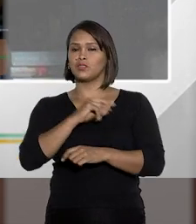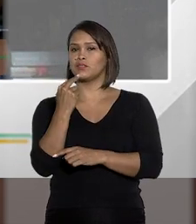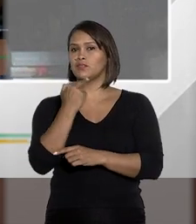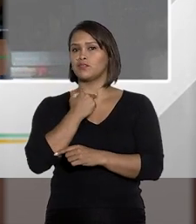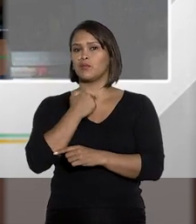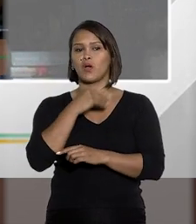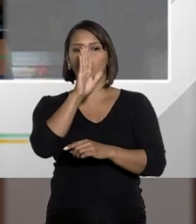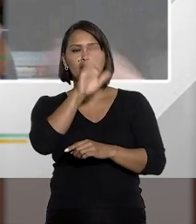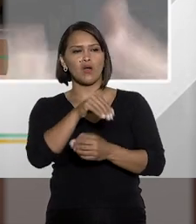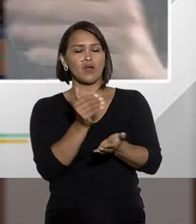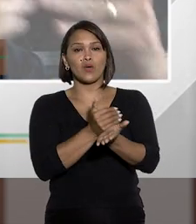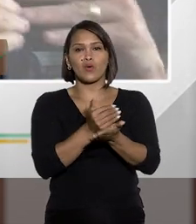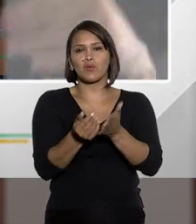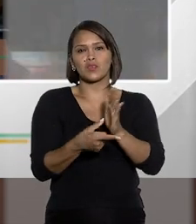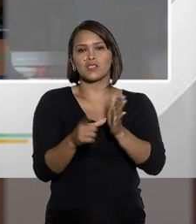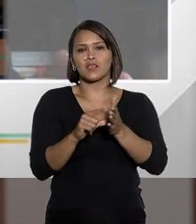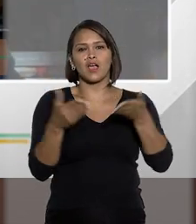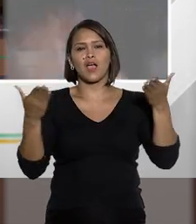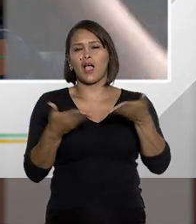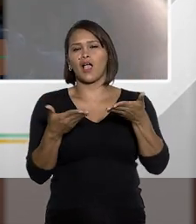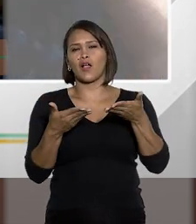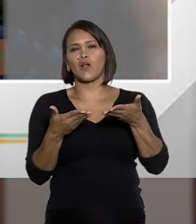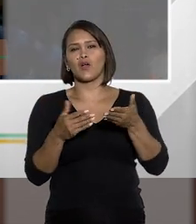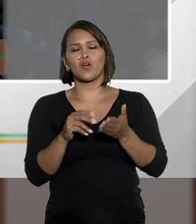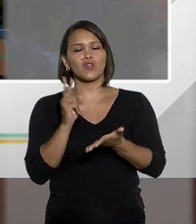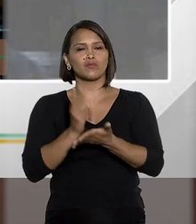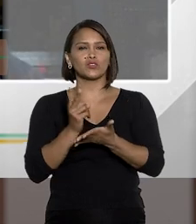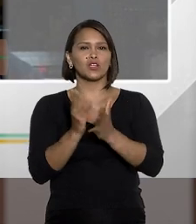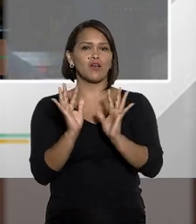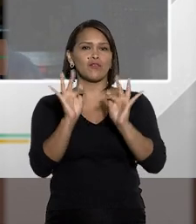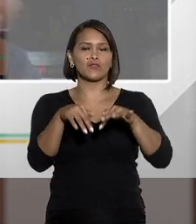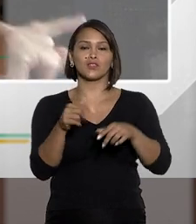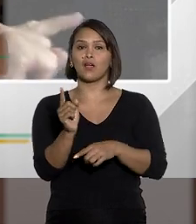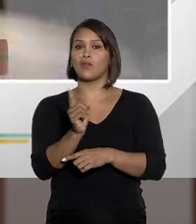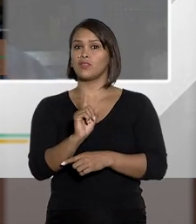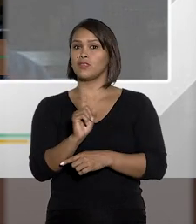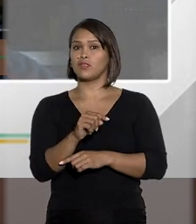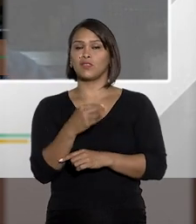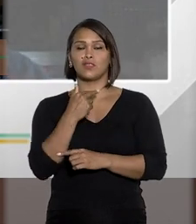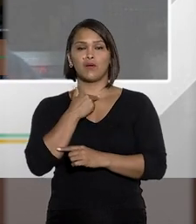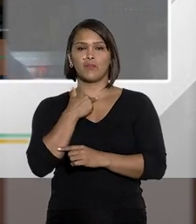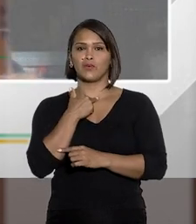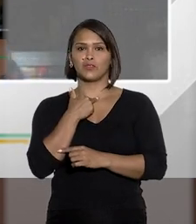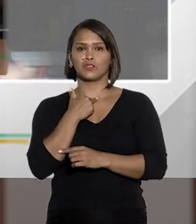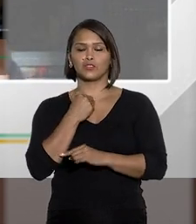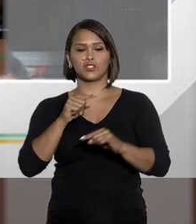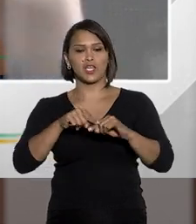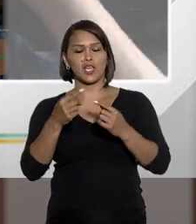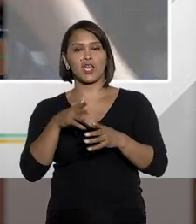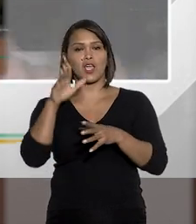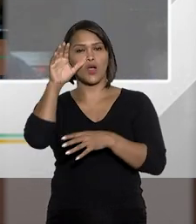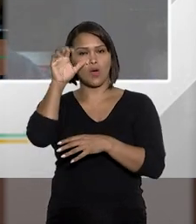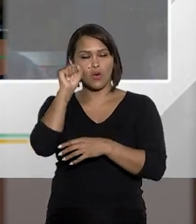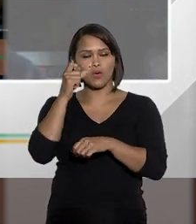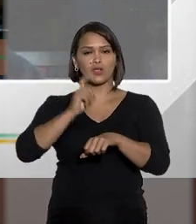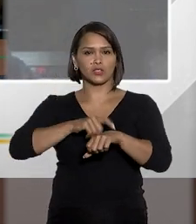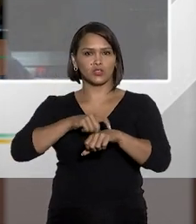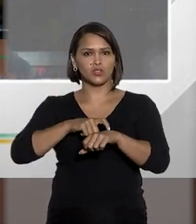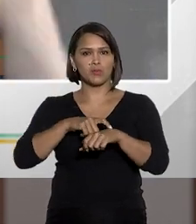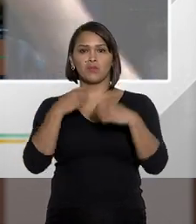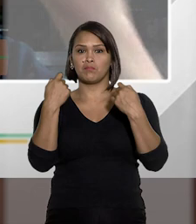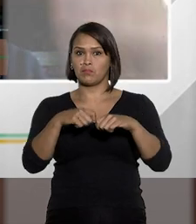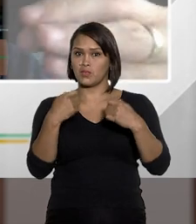policial não pode dizer olha, eu comecei antes, agora eu posso prosseguir. Não. Não pode. Repouso